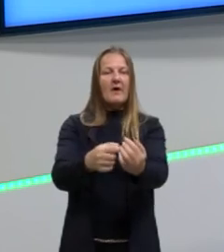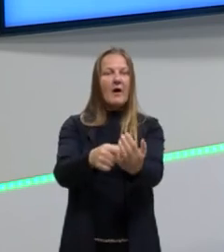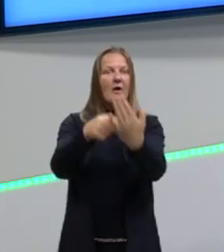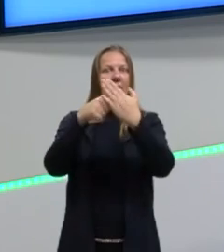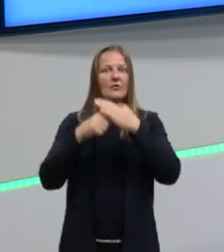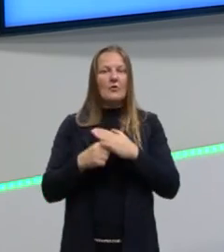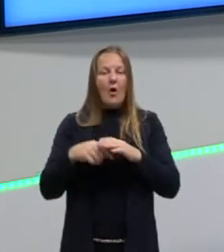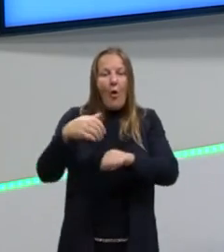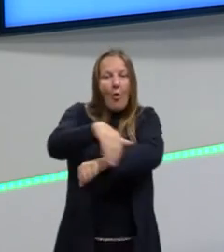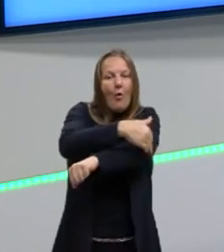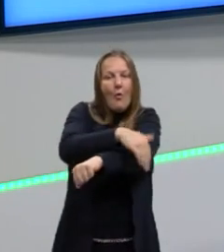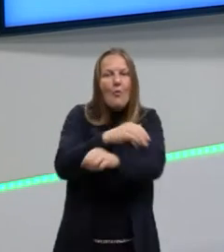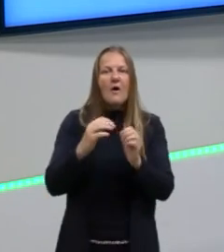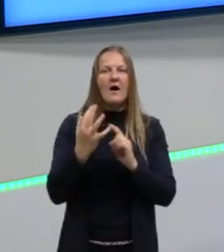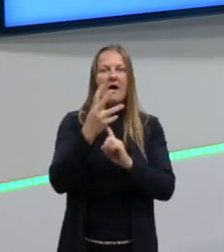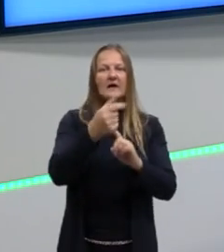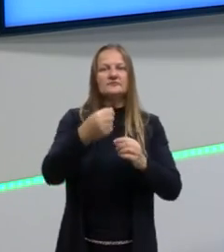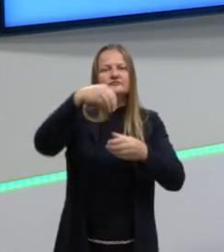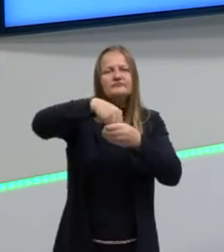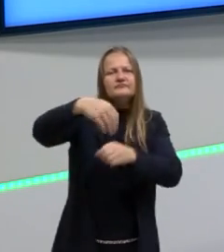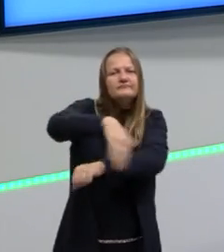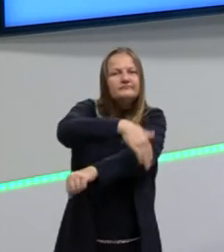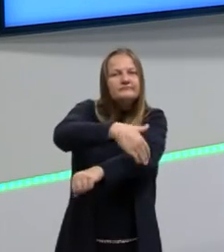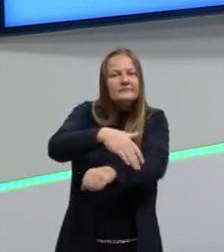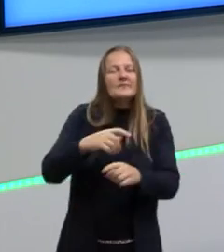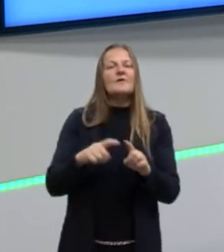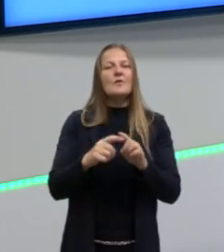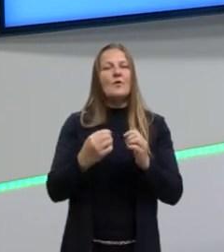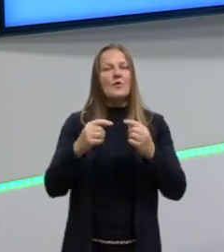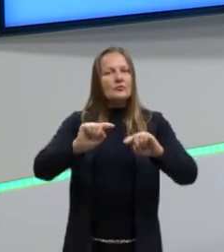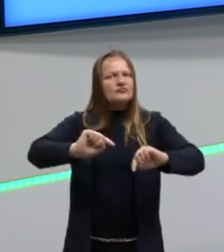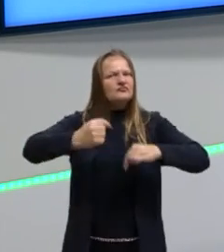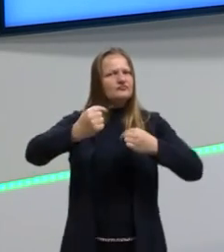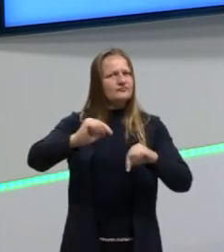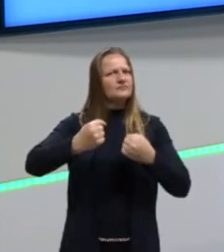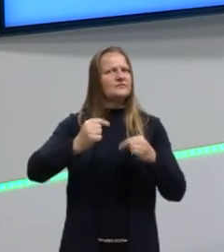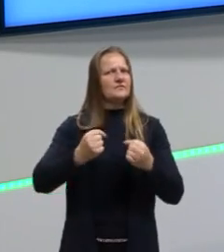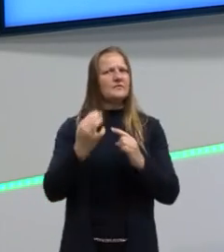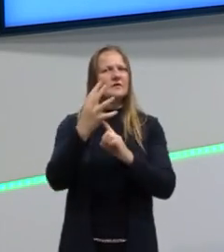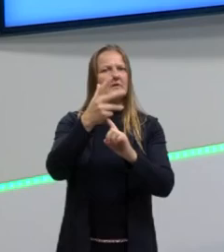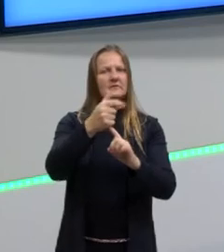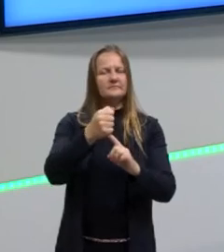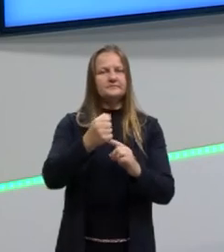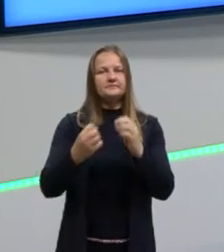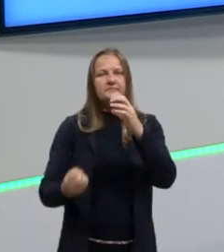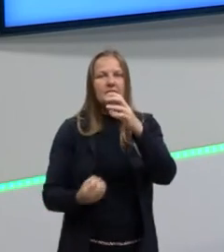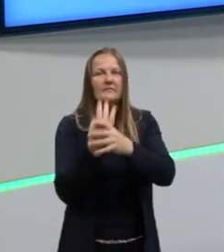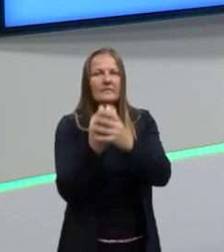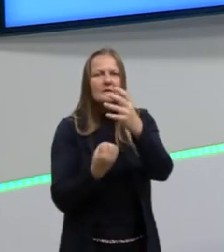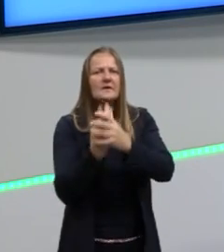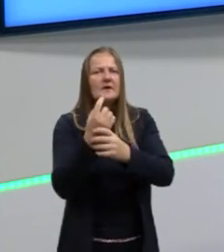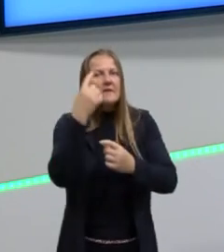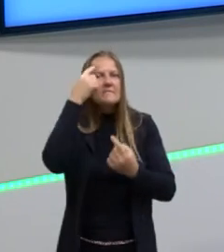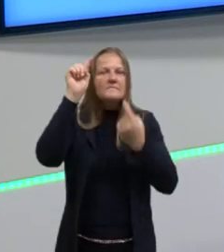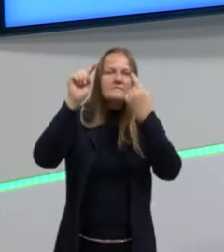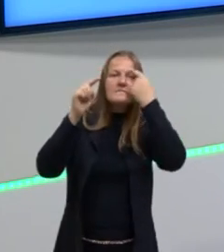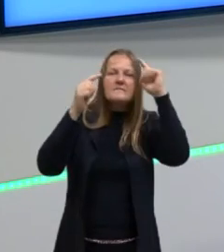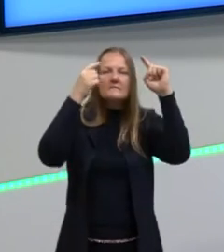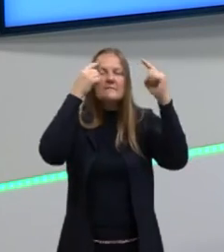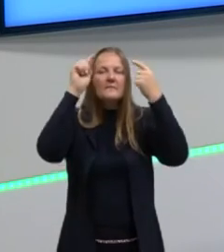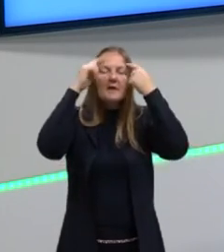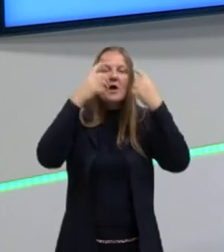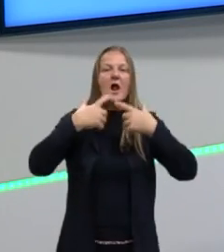ocupa as ruas e com isso a arte se desafia a recriar e inventar outras